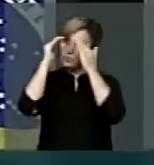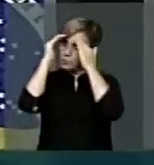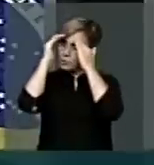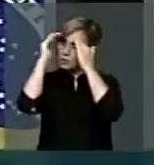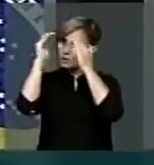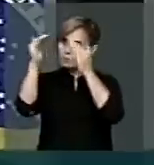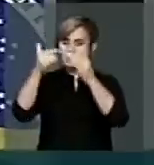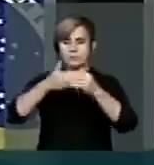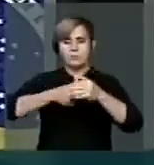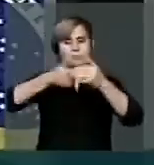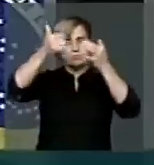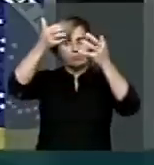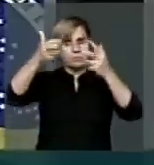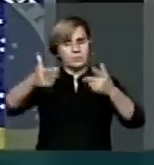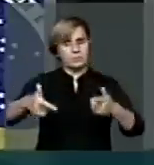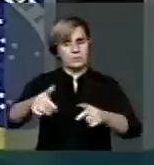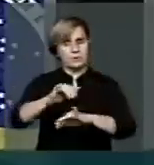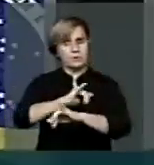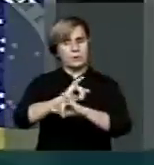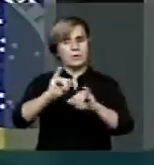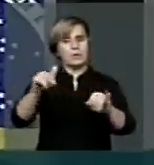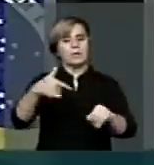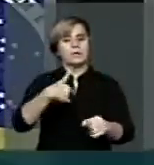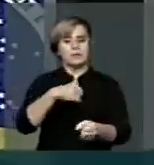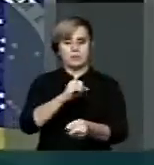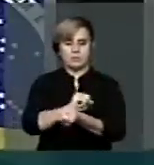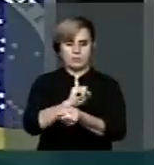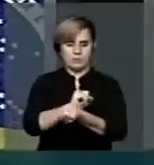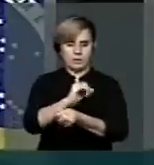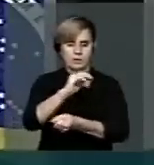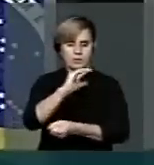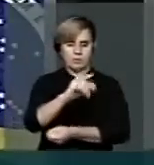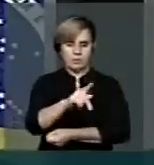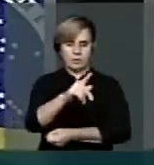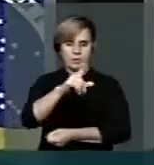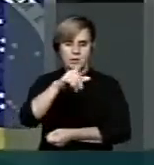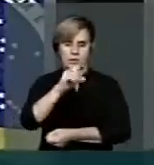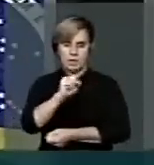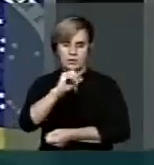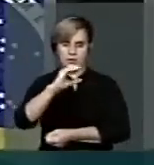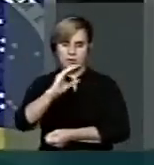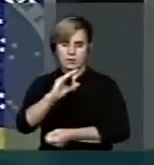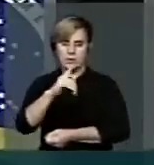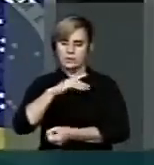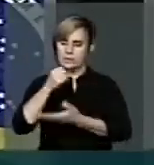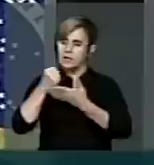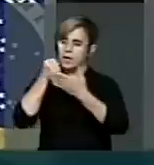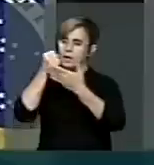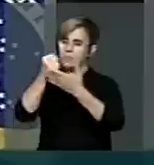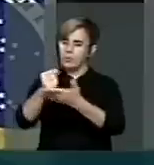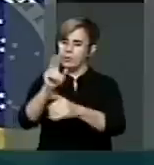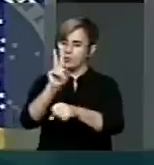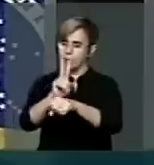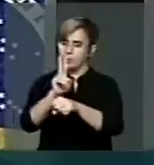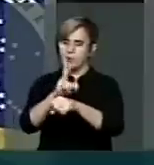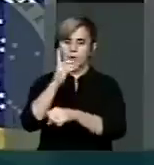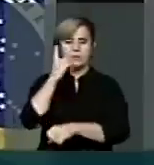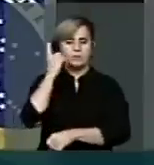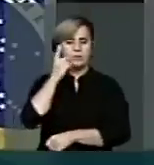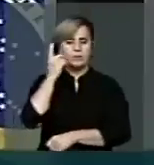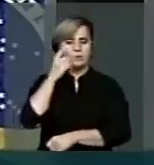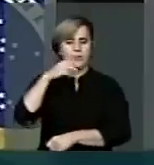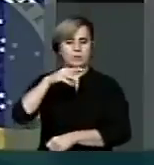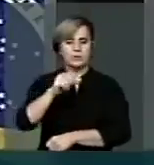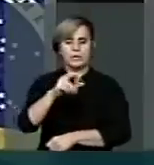manifestação e eu espero que o PSC dê o devido respaldo para o deputado Marco Feliciano, porque foi